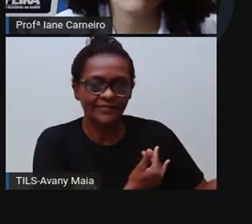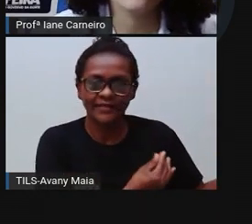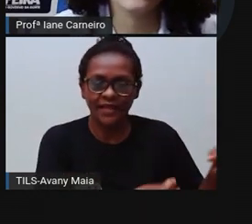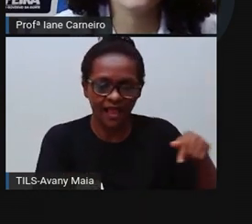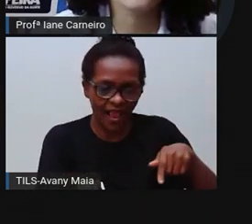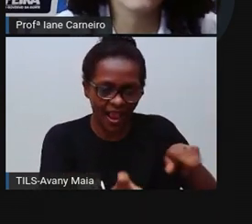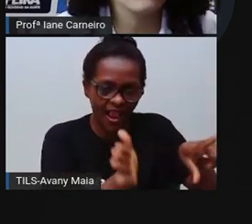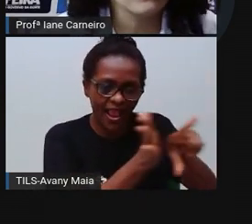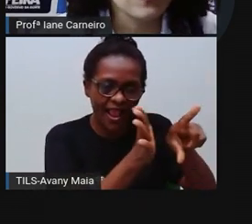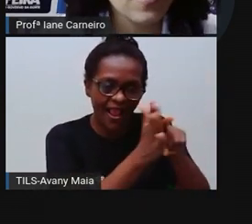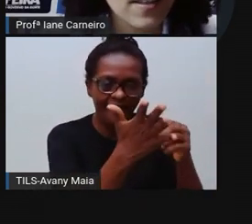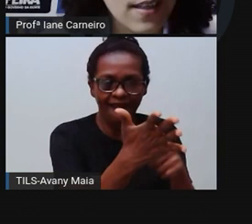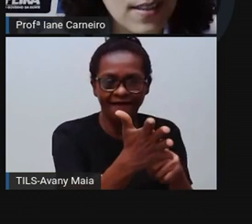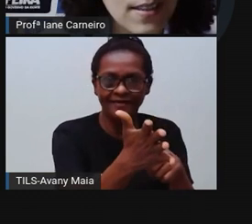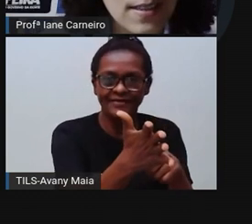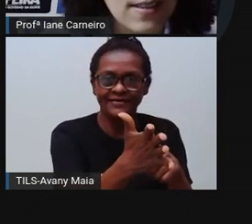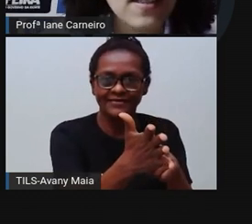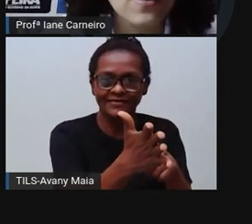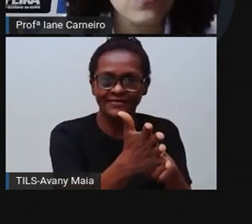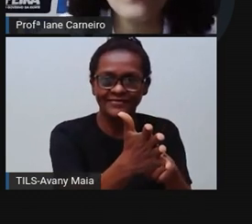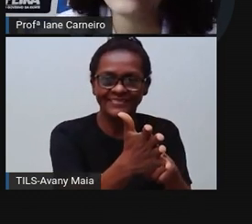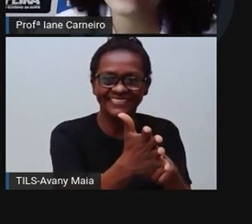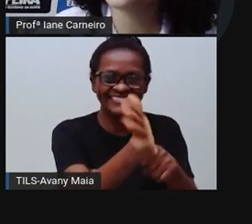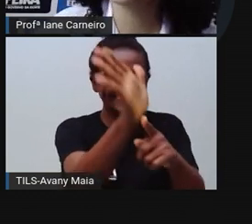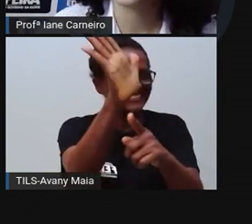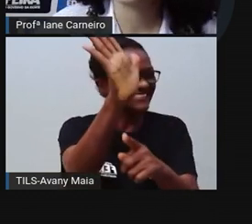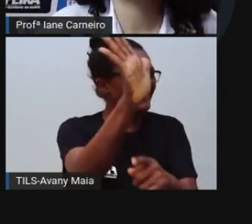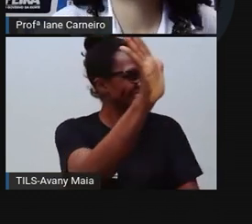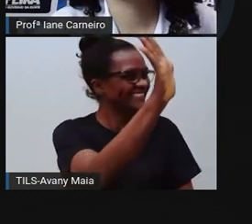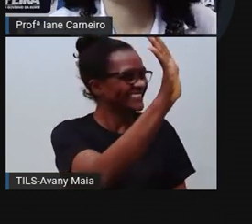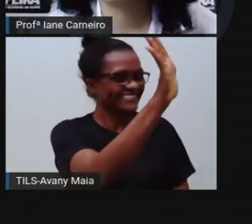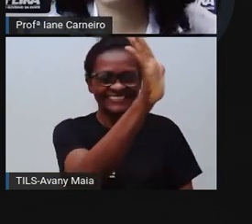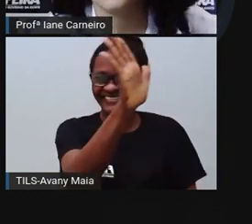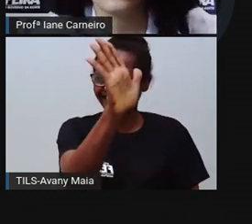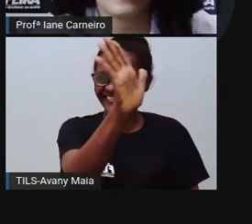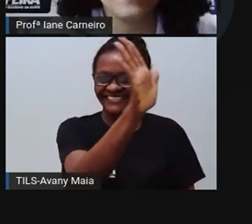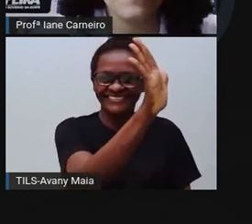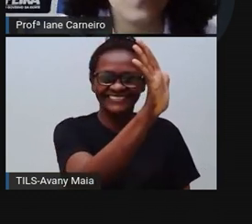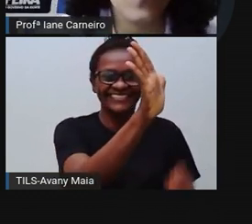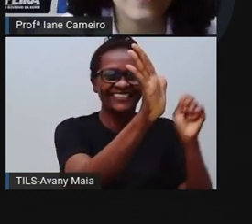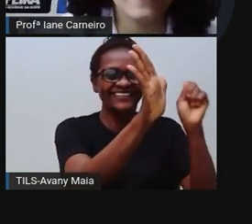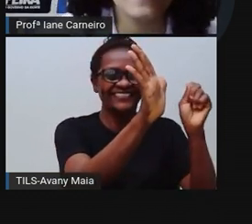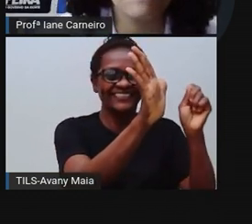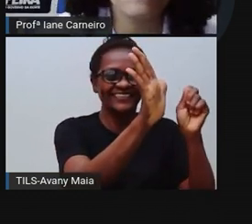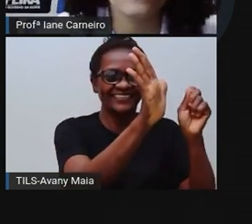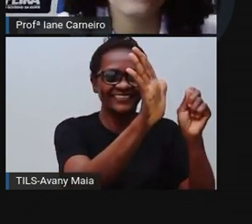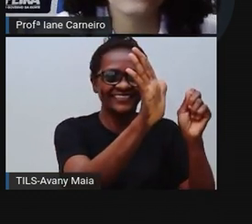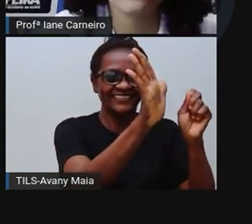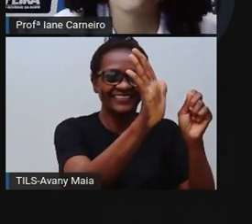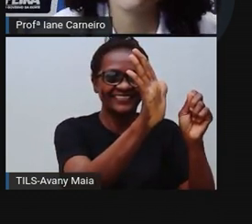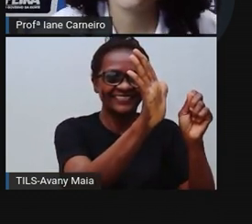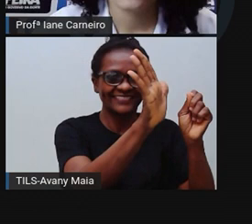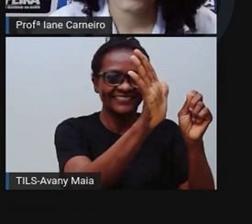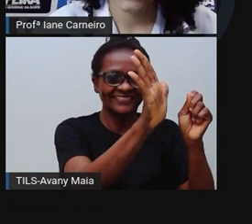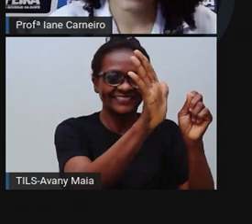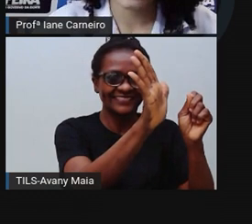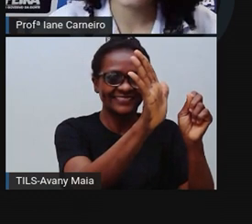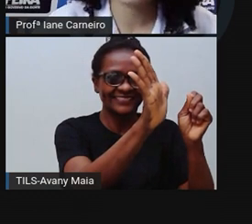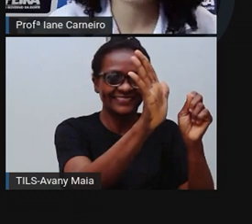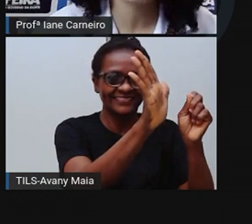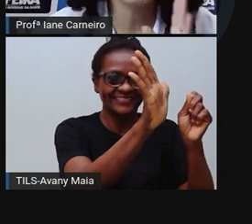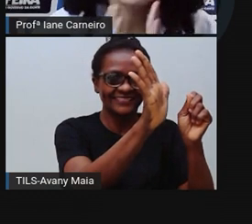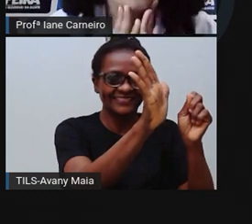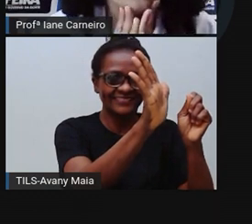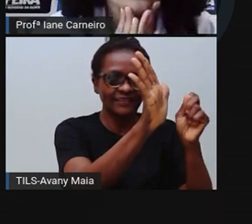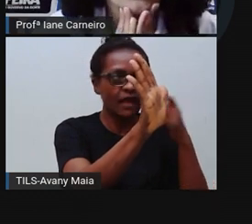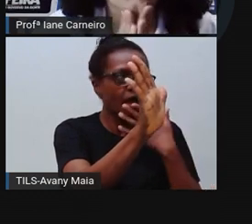aqui na mão do Franginha. Então, o Estatuto da Criança e do Adolescente é o quê? Olhem aí. E